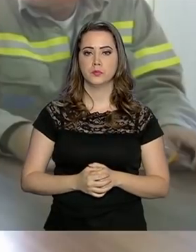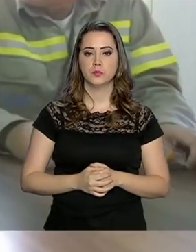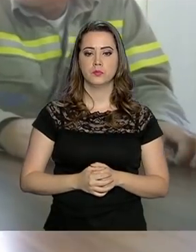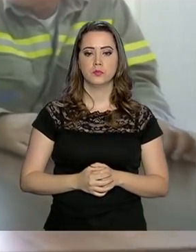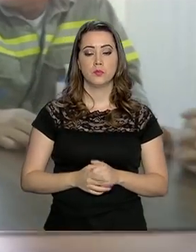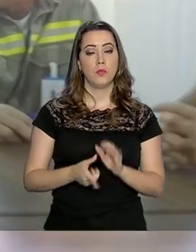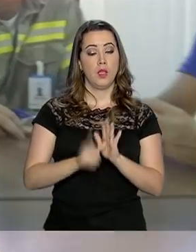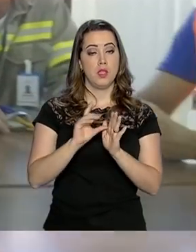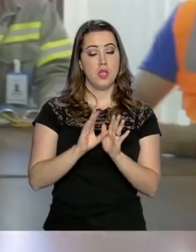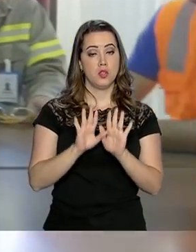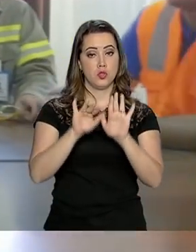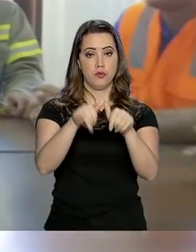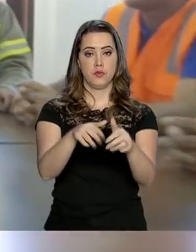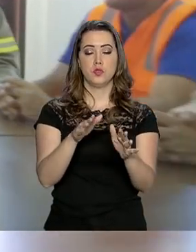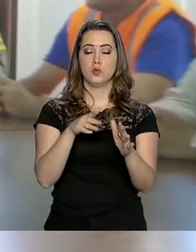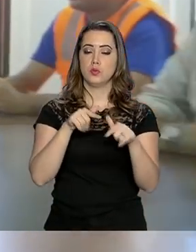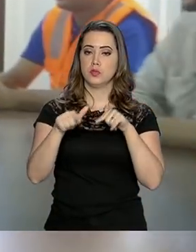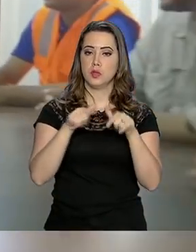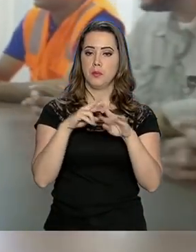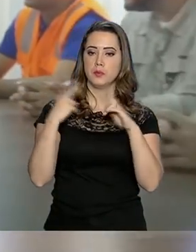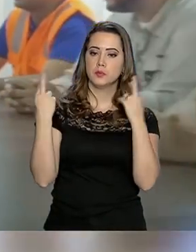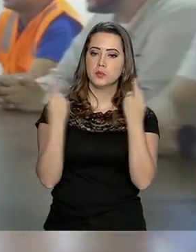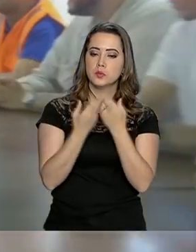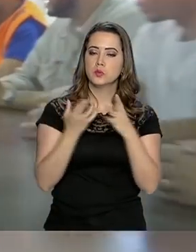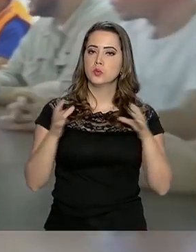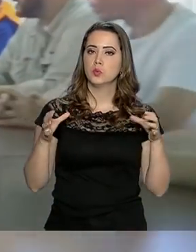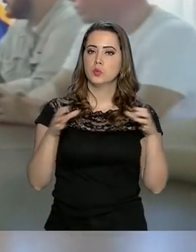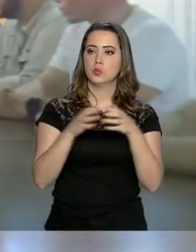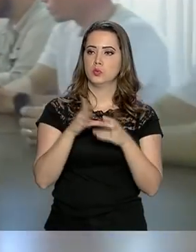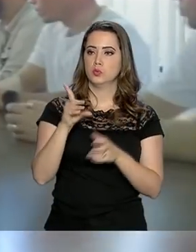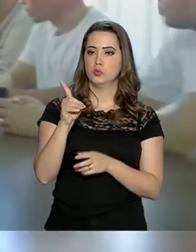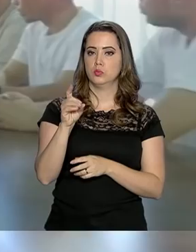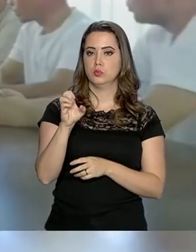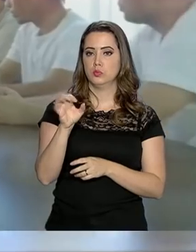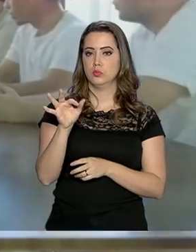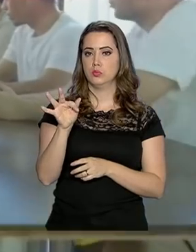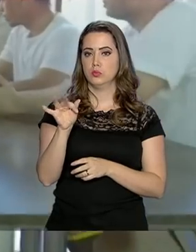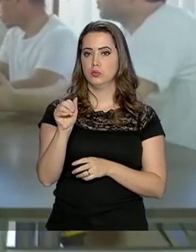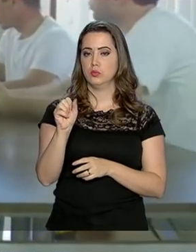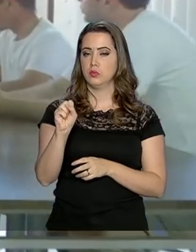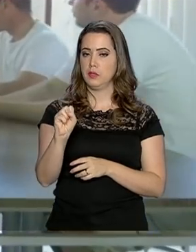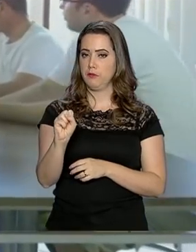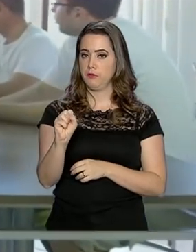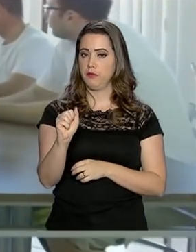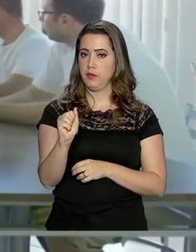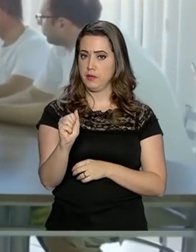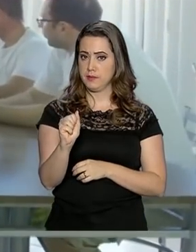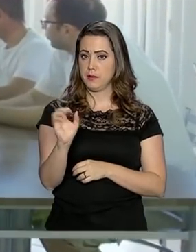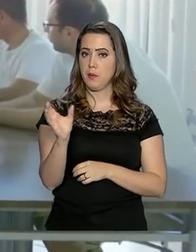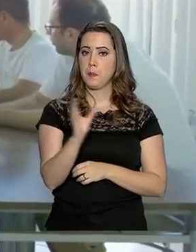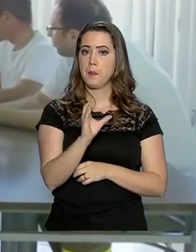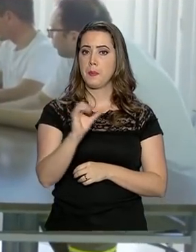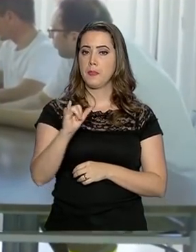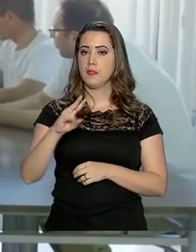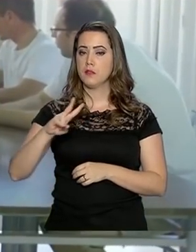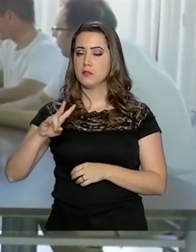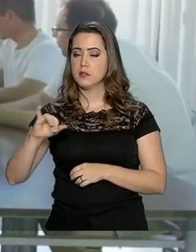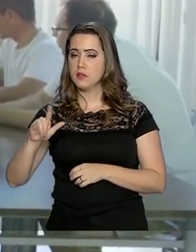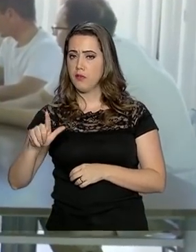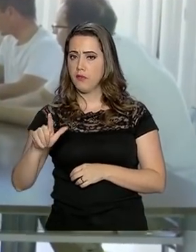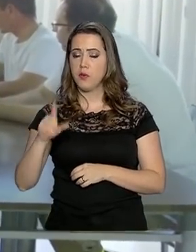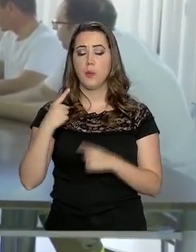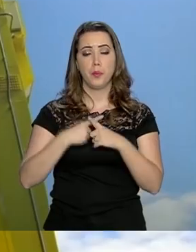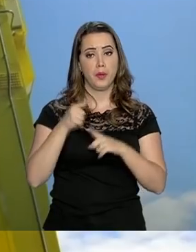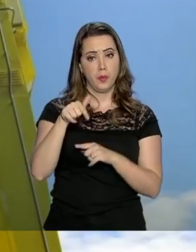E antes de concluir o trabalho, uma reunião com a Defesa Civil. O trabalho da Defesa Civil, seja nos municípios ou estados,